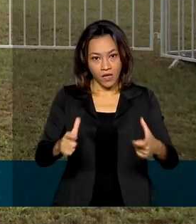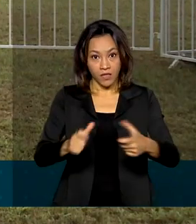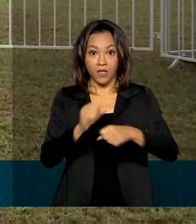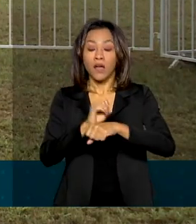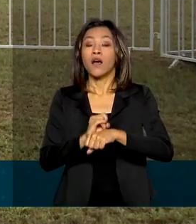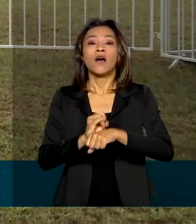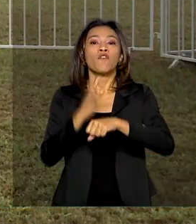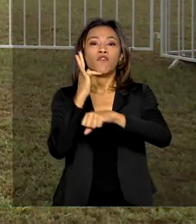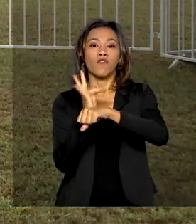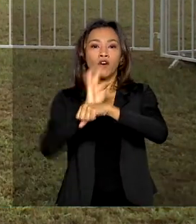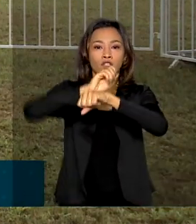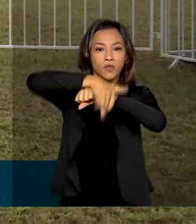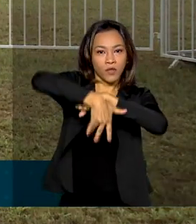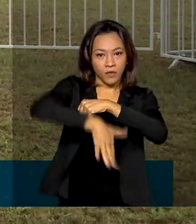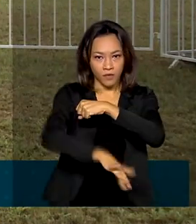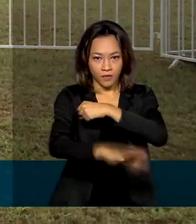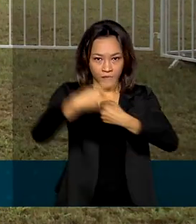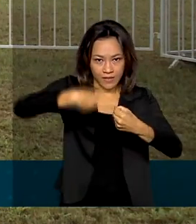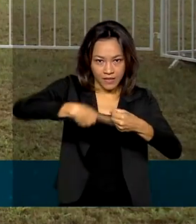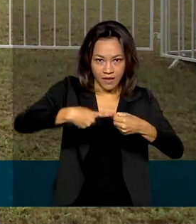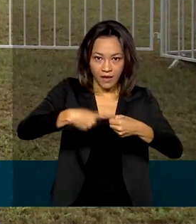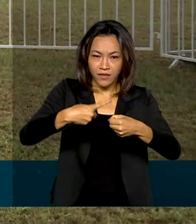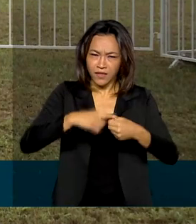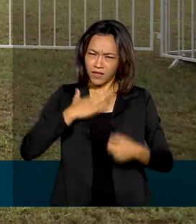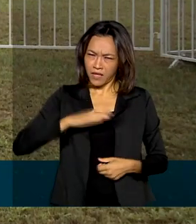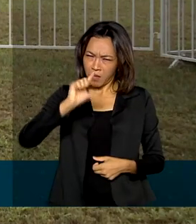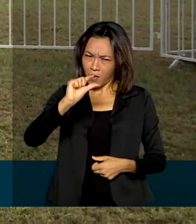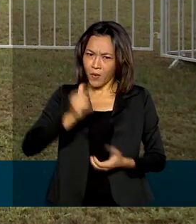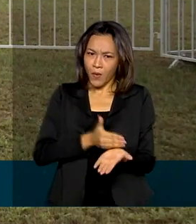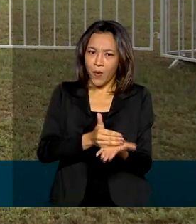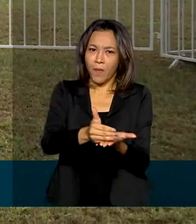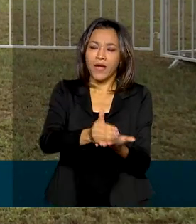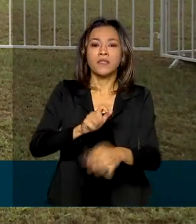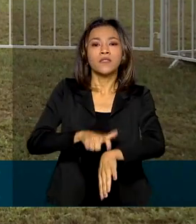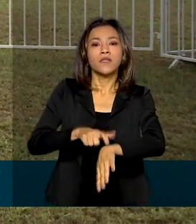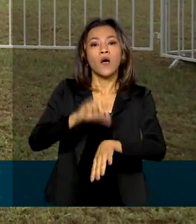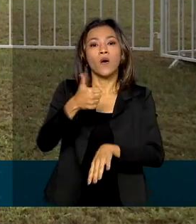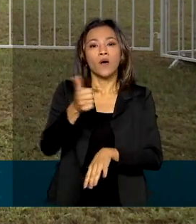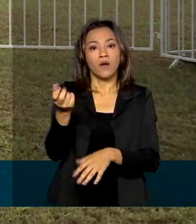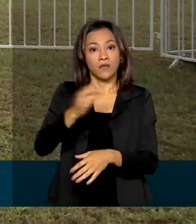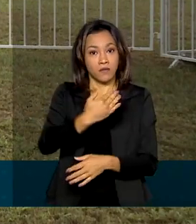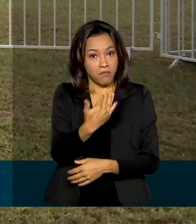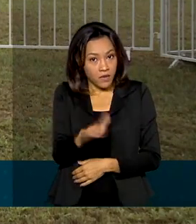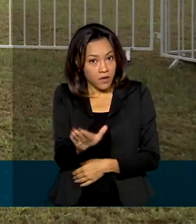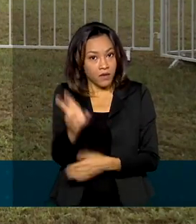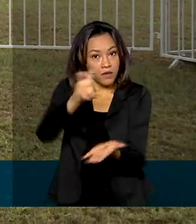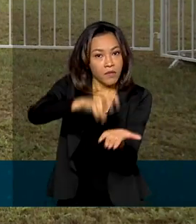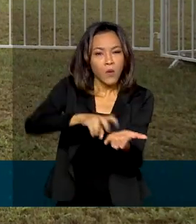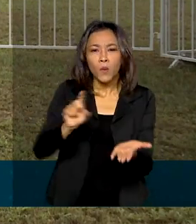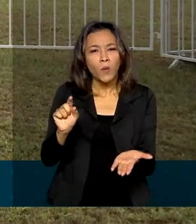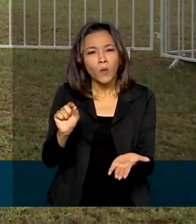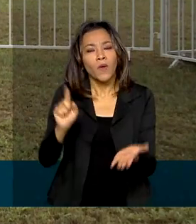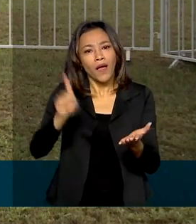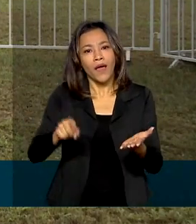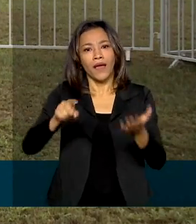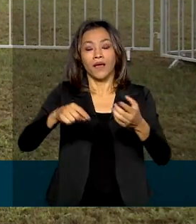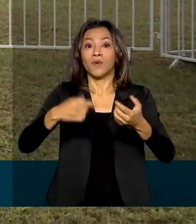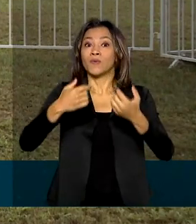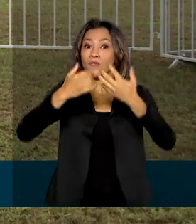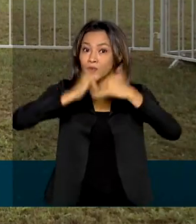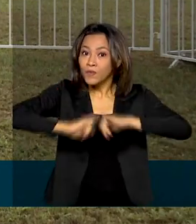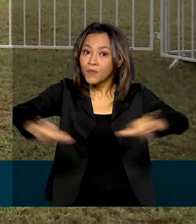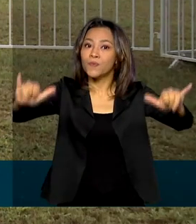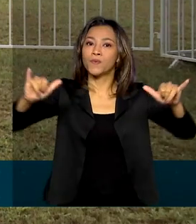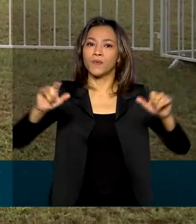participação do presidente Jair Bolsonaro, começa daqui a pouco, às 11h30 da manhã. É o lançamento da revitalização